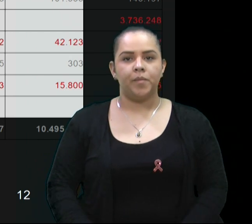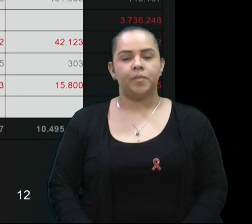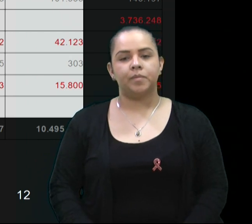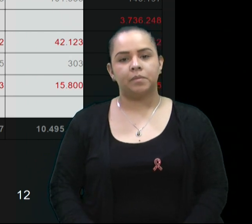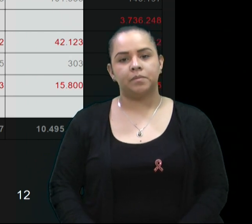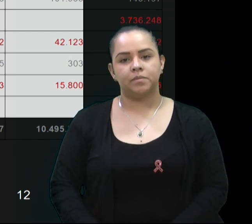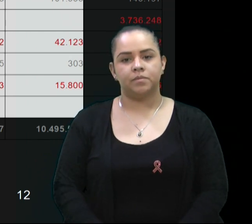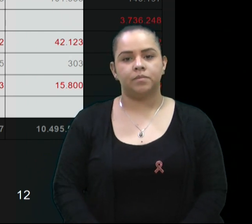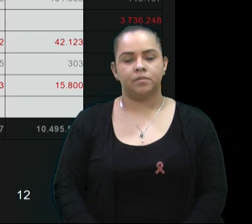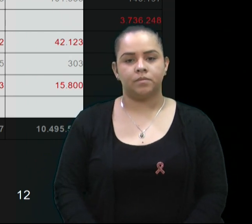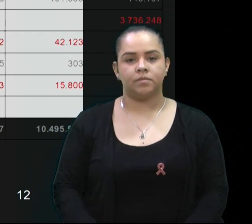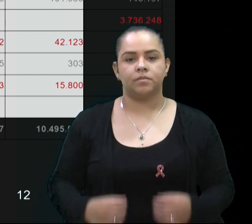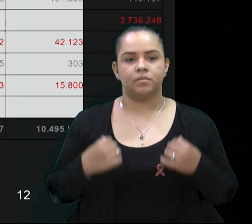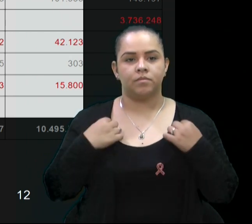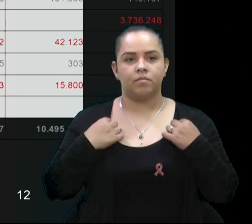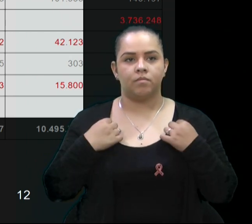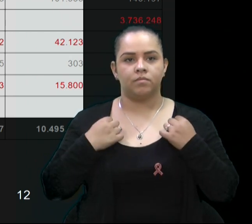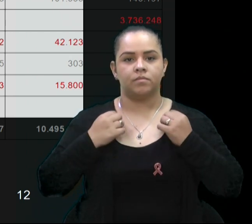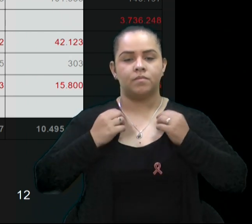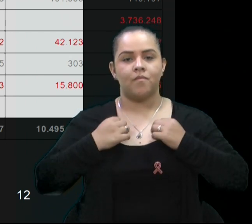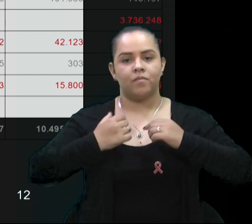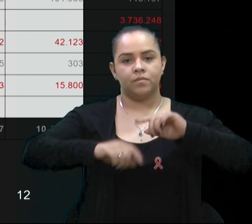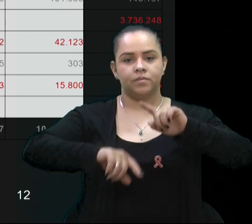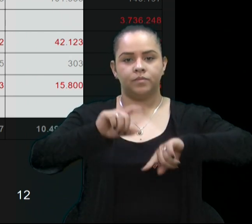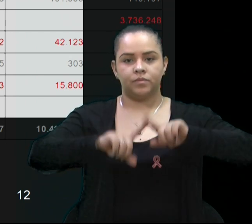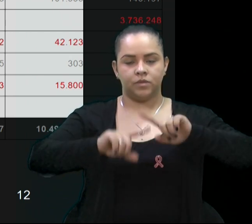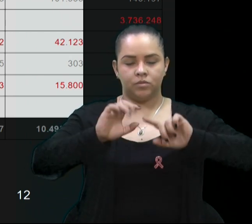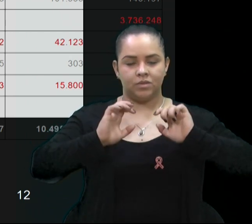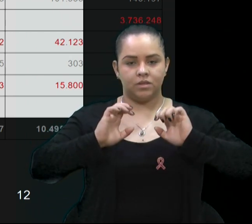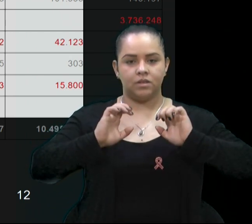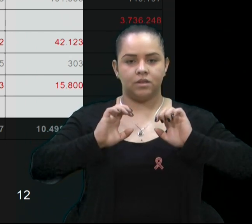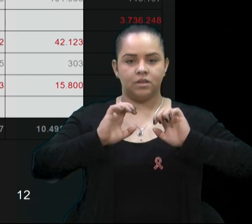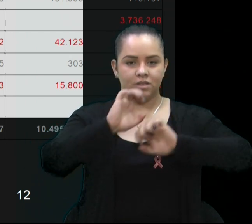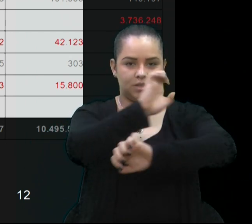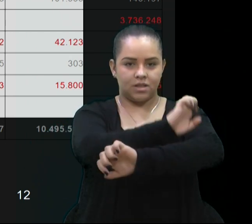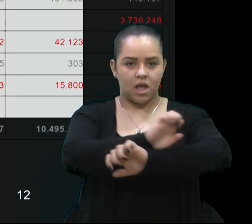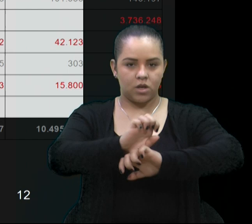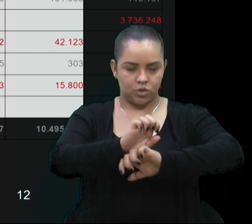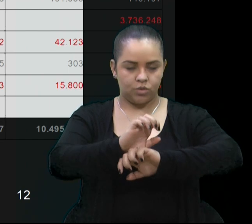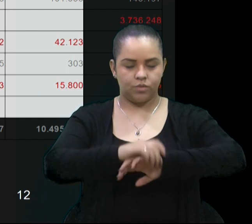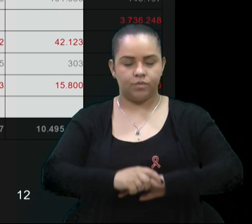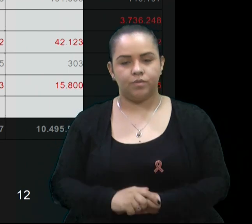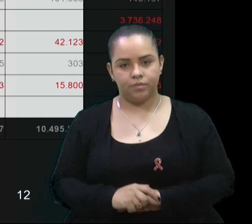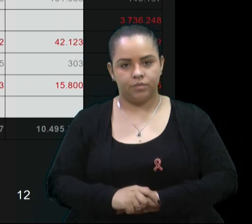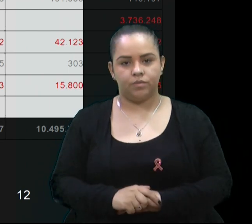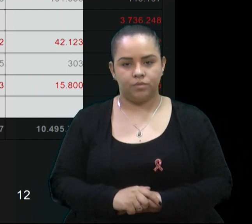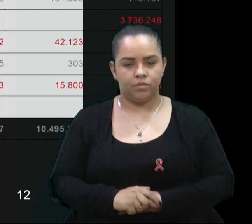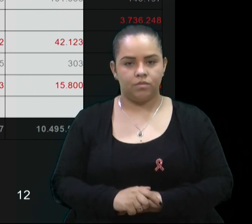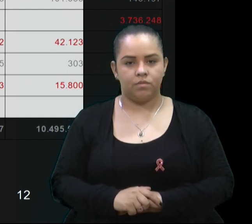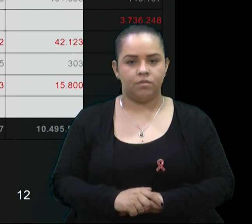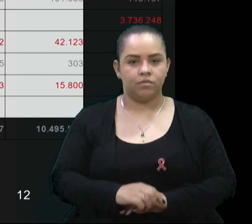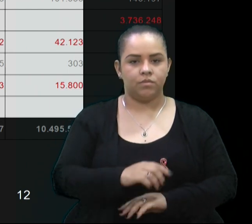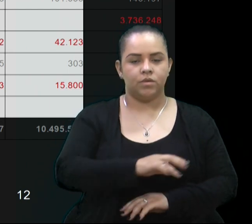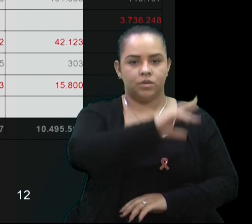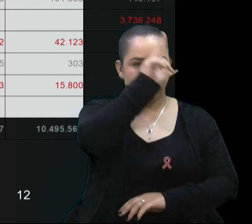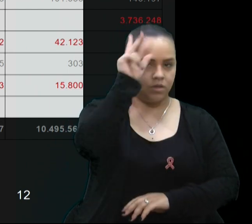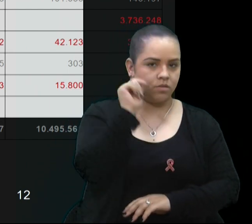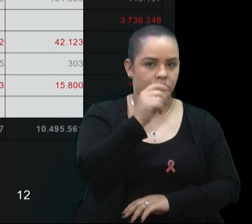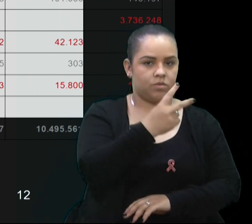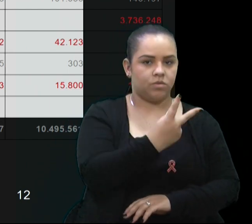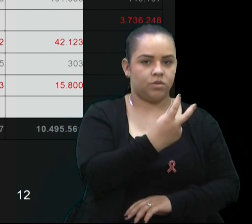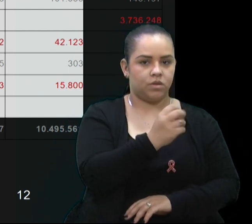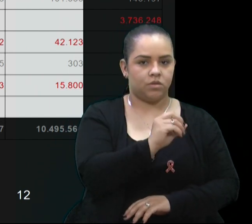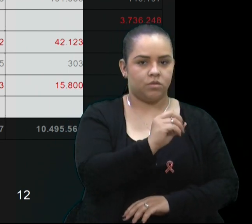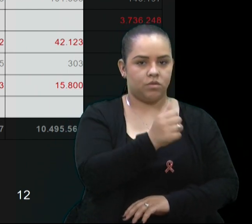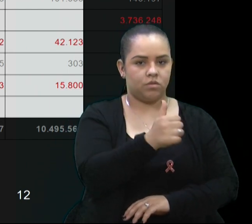Serviços de estagiários, verbas do município,$ 211.000,00,